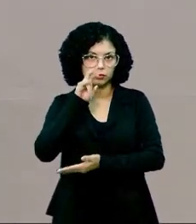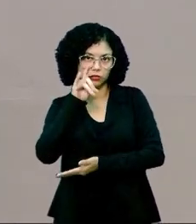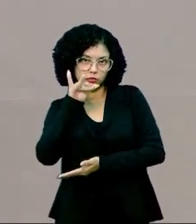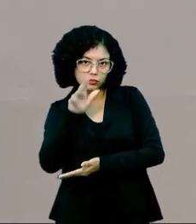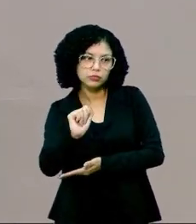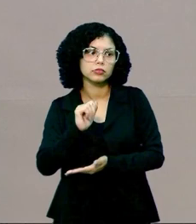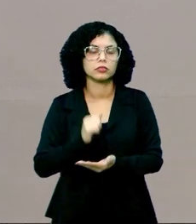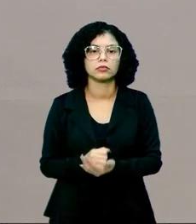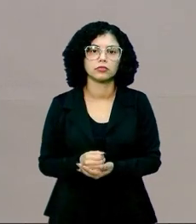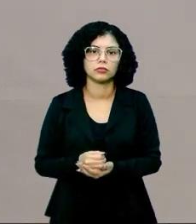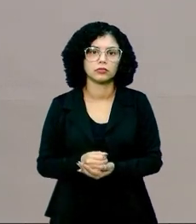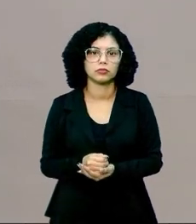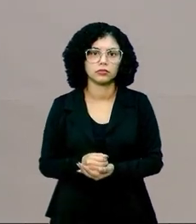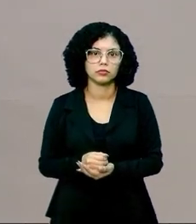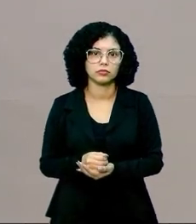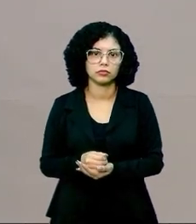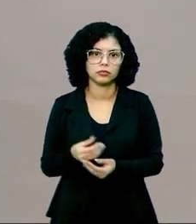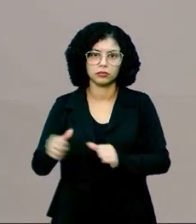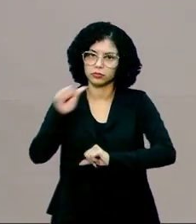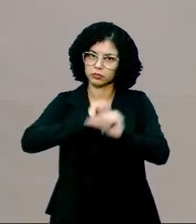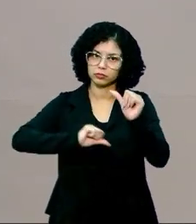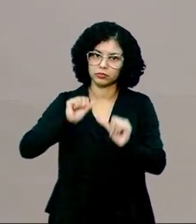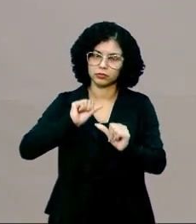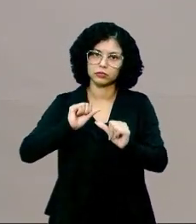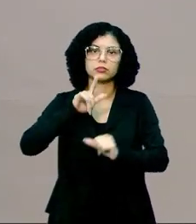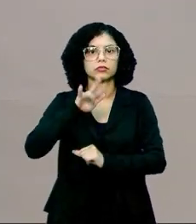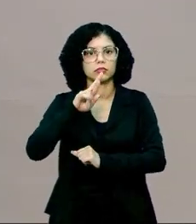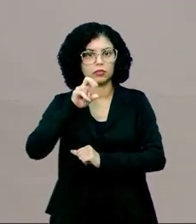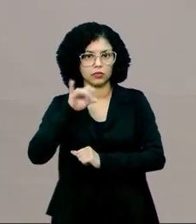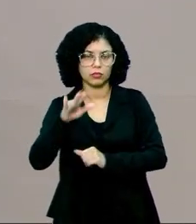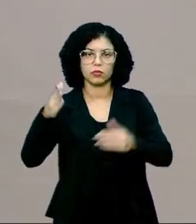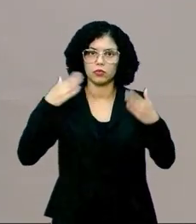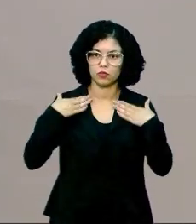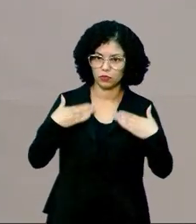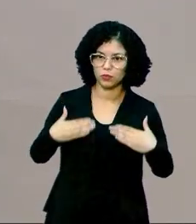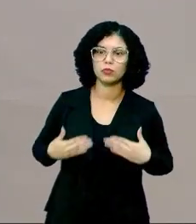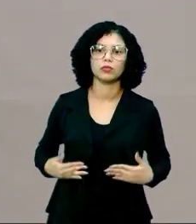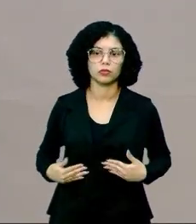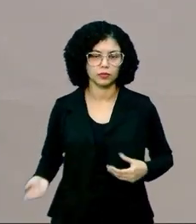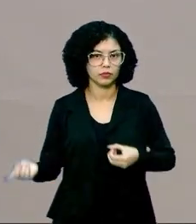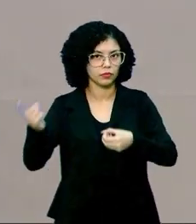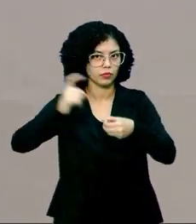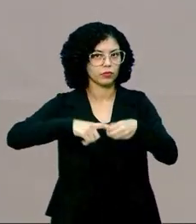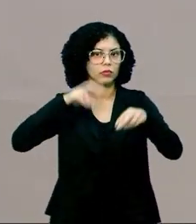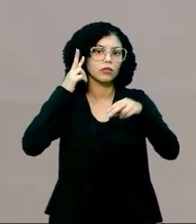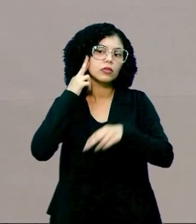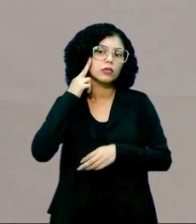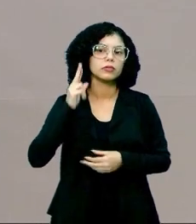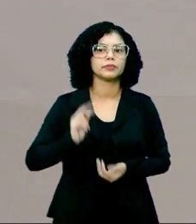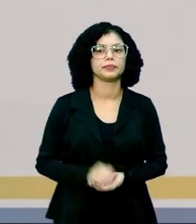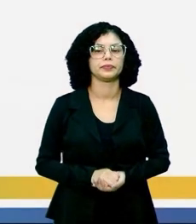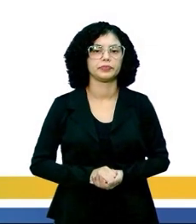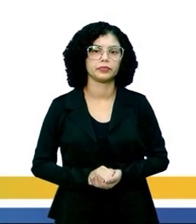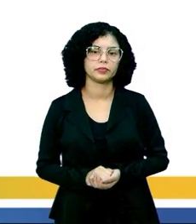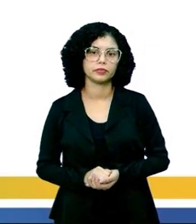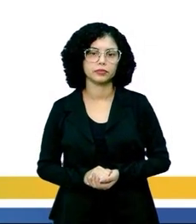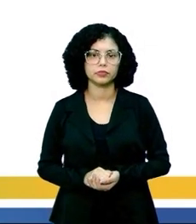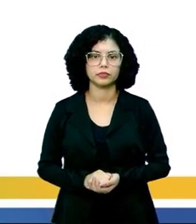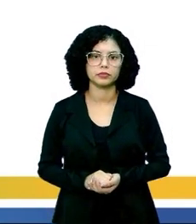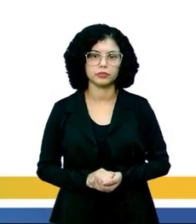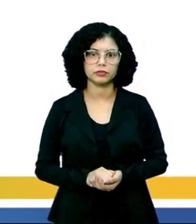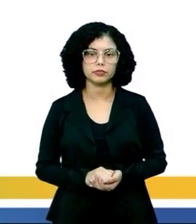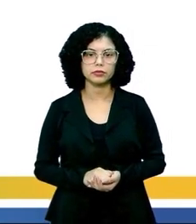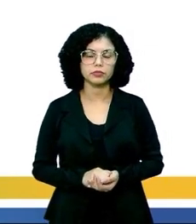e vai transformar em glicose. Para que os nossos níveis de glicose voltem ao normal e o nosso corpo entra em